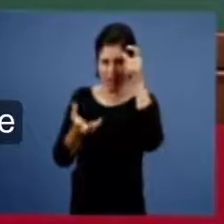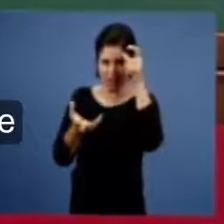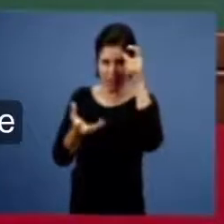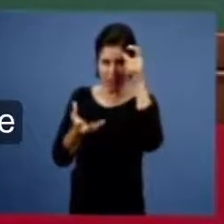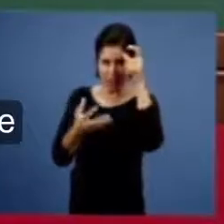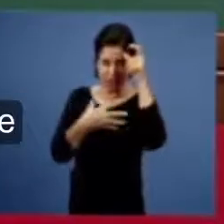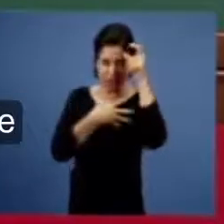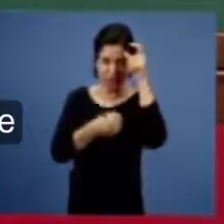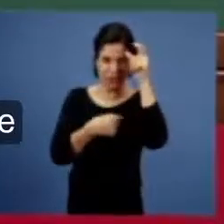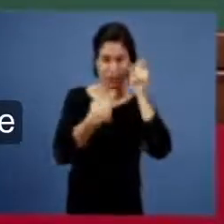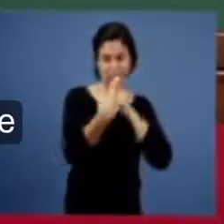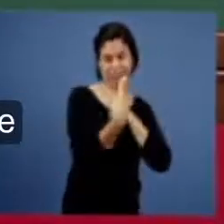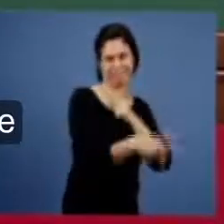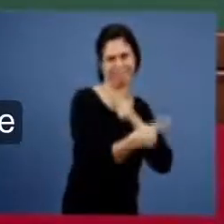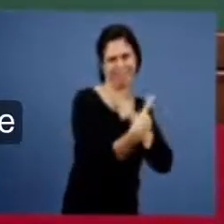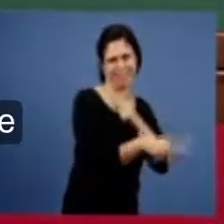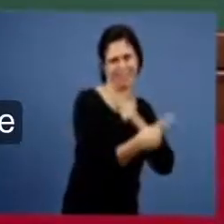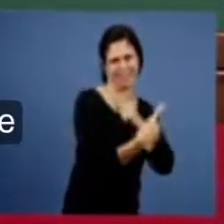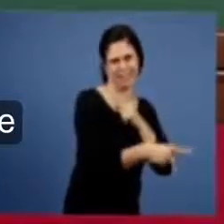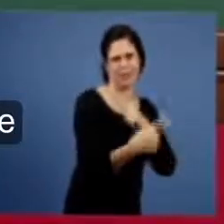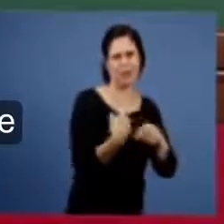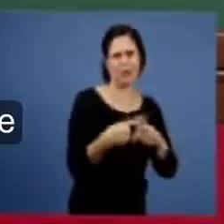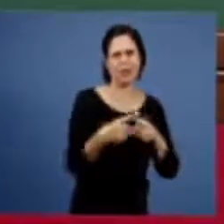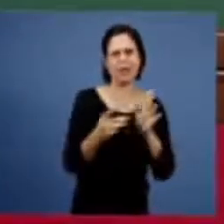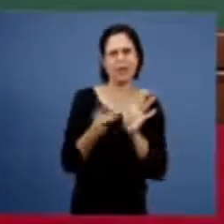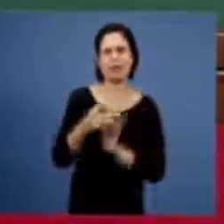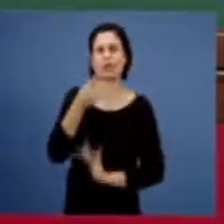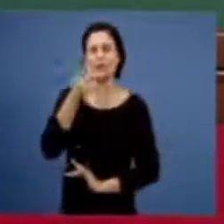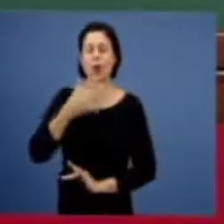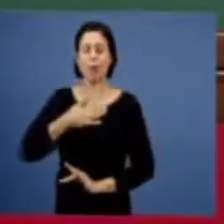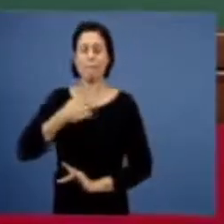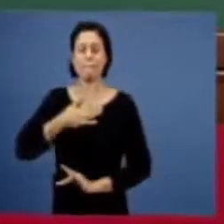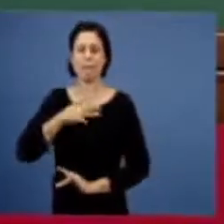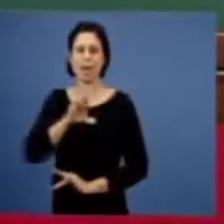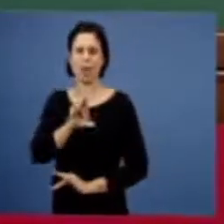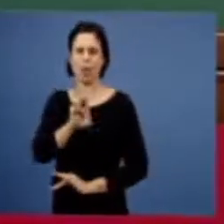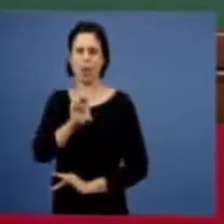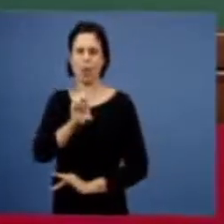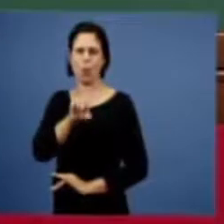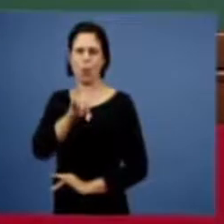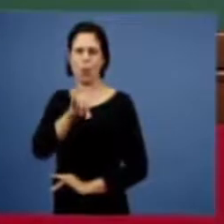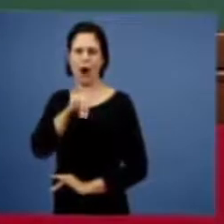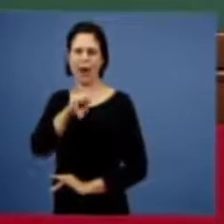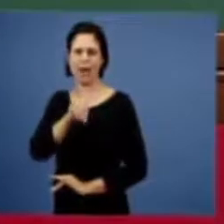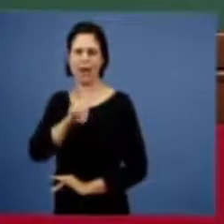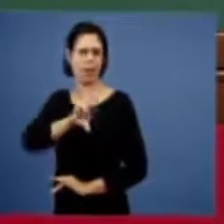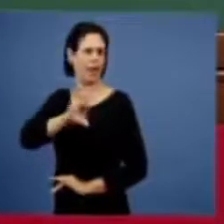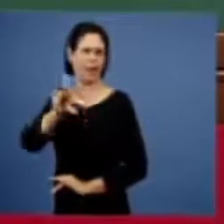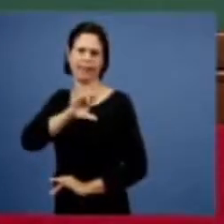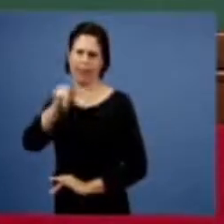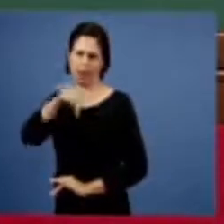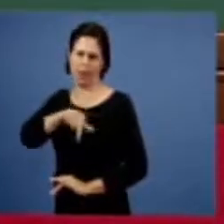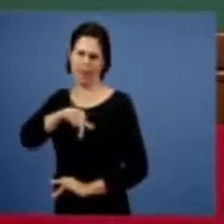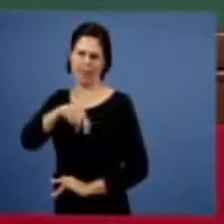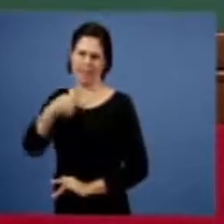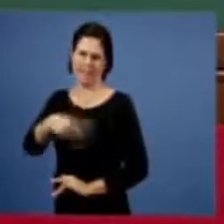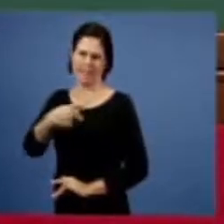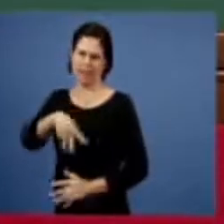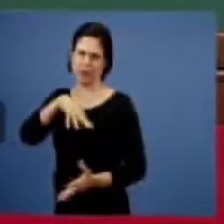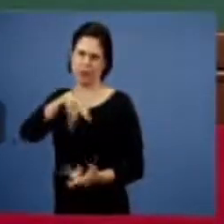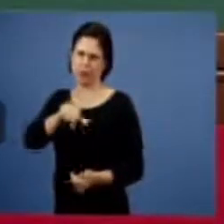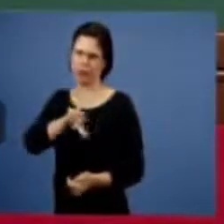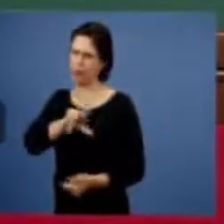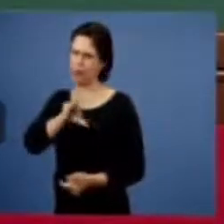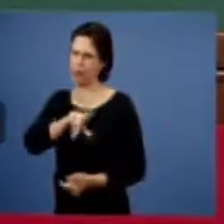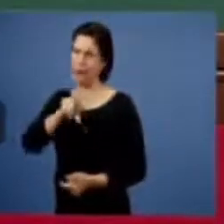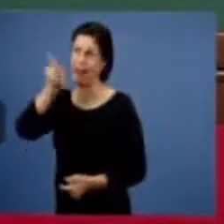Jesus diz, o meu reino não é deste mundo, mas o do adversário é deste mundo então, ele cria, ele quer